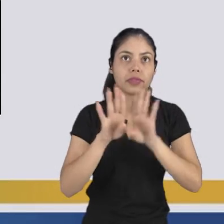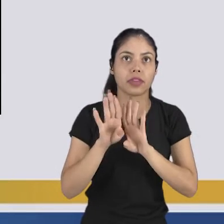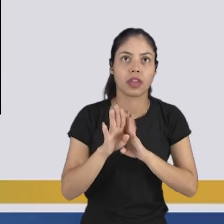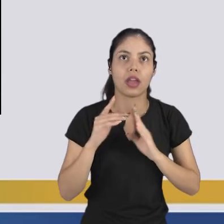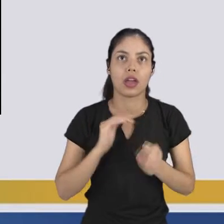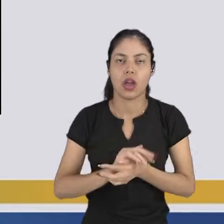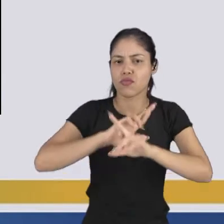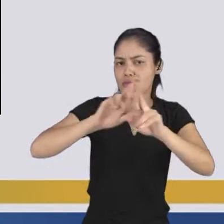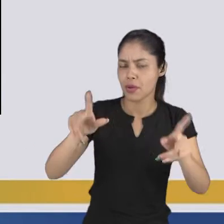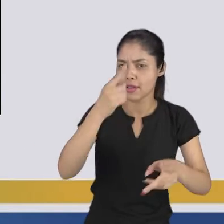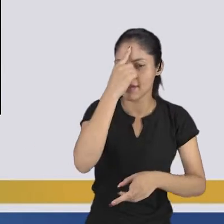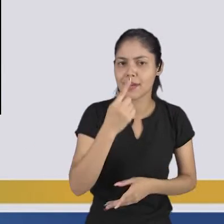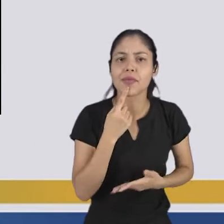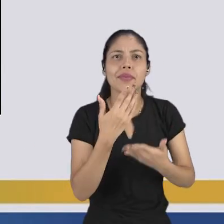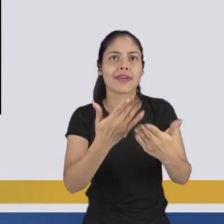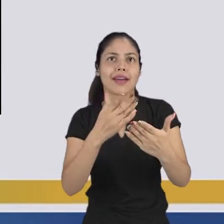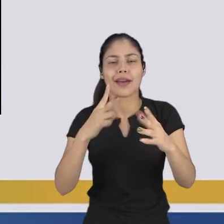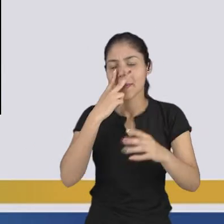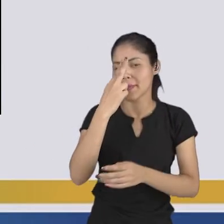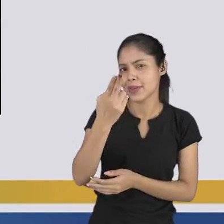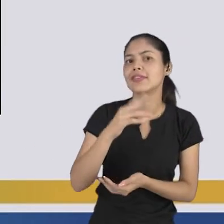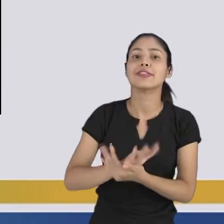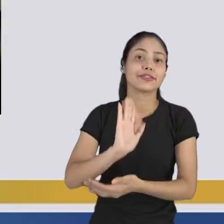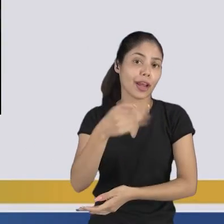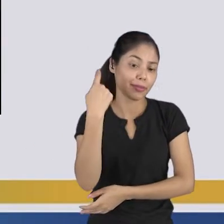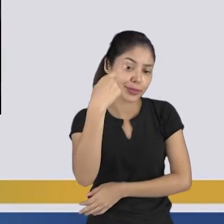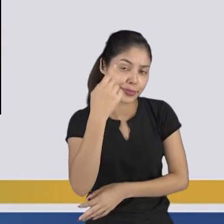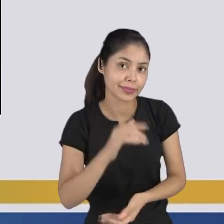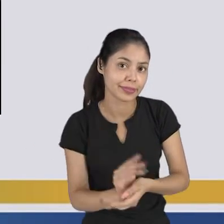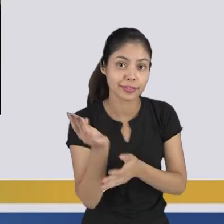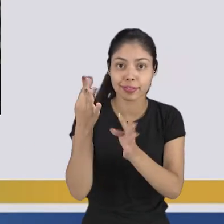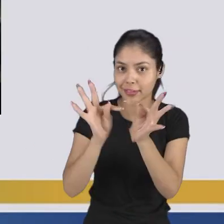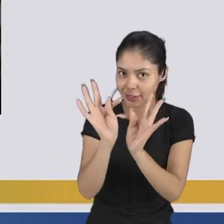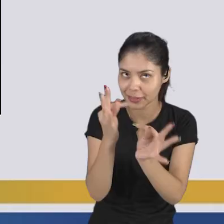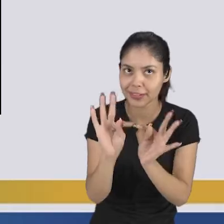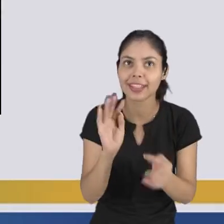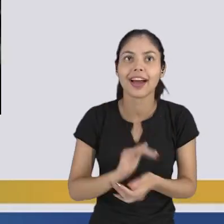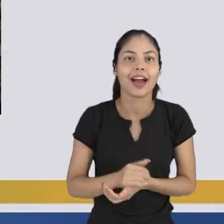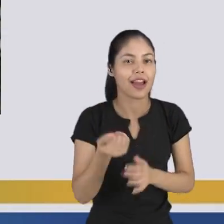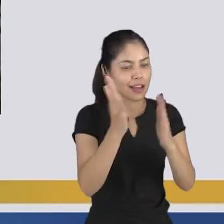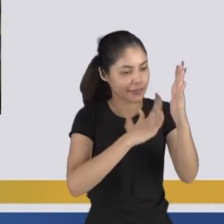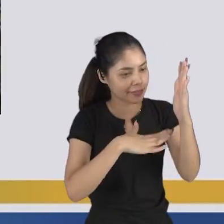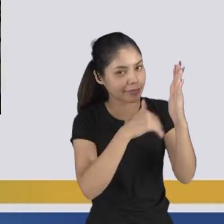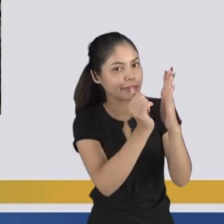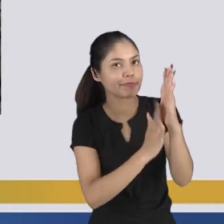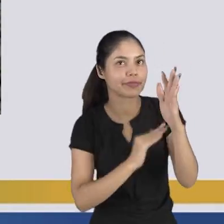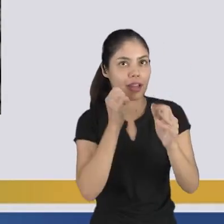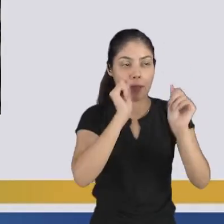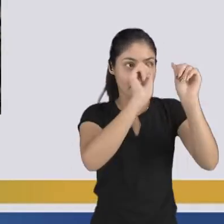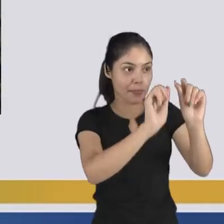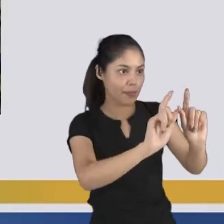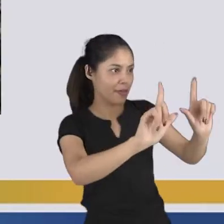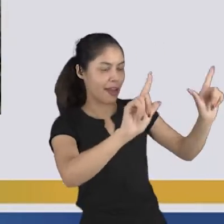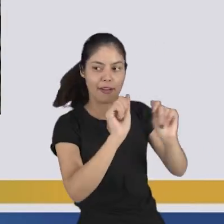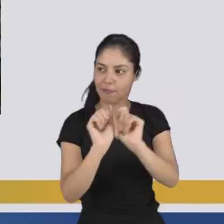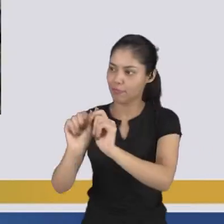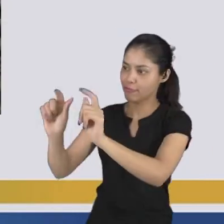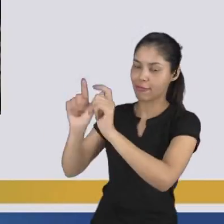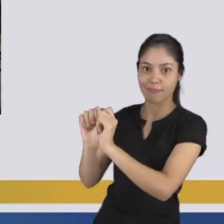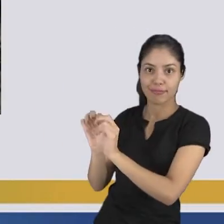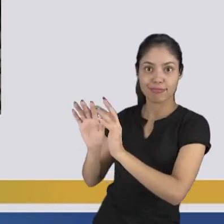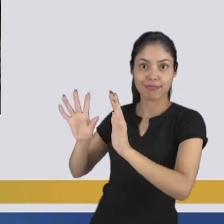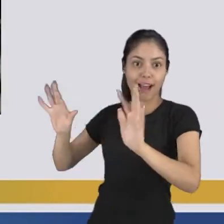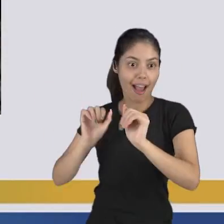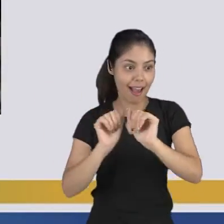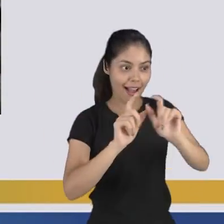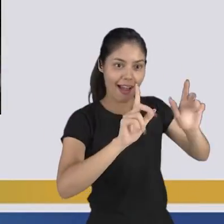diferencial dessa exibição, que já passou pela Espanha, é a tecnologia. Os quadros do artista são projetados por todo lugar, dando